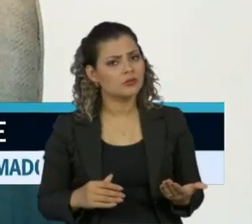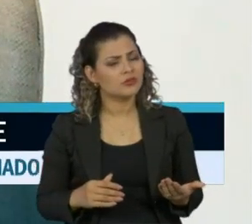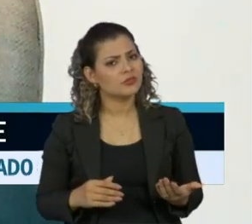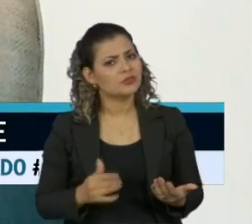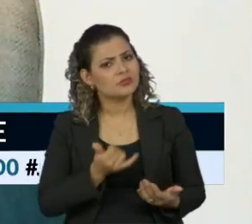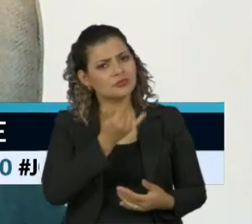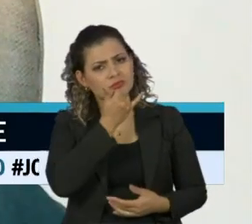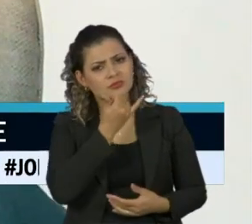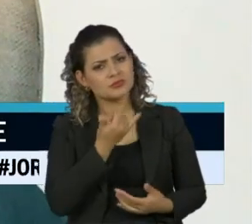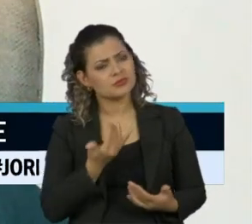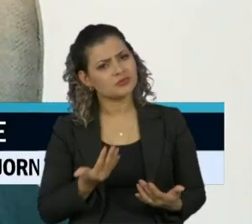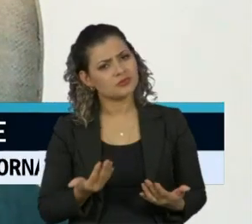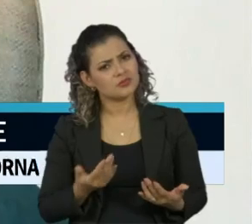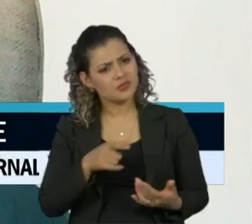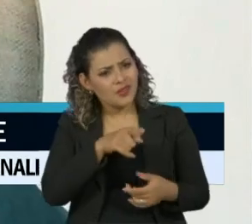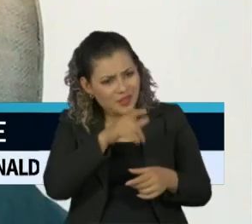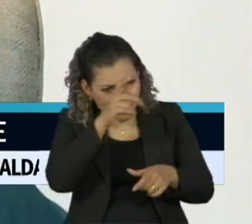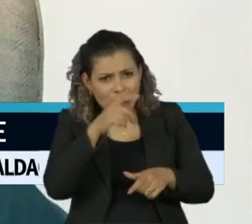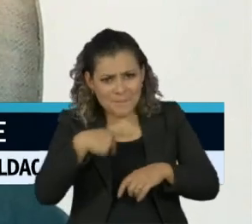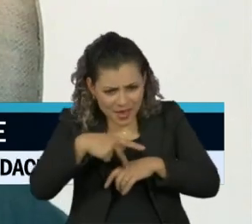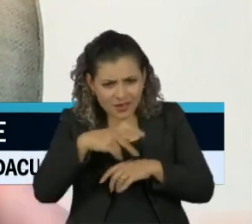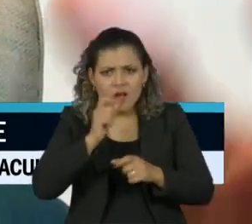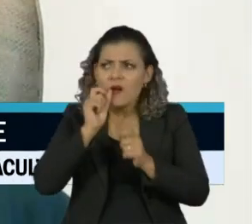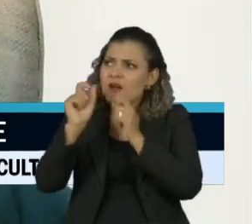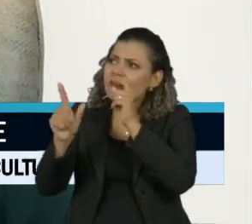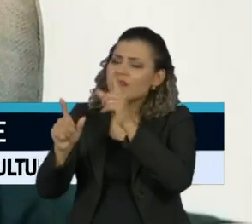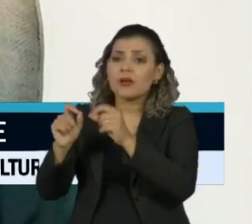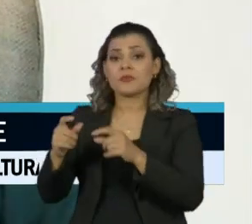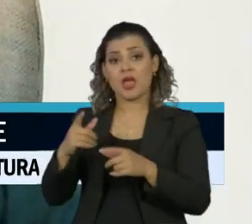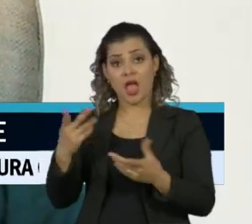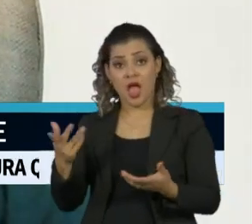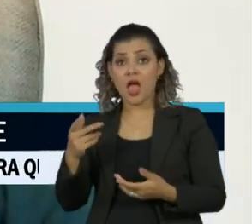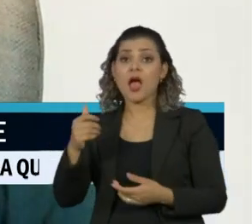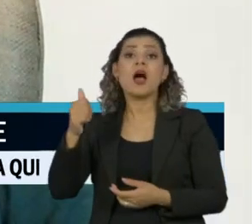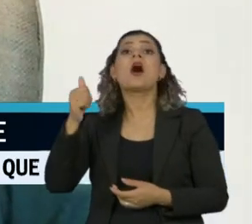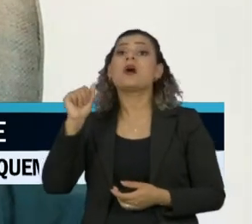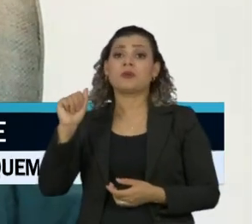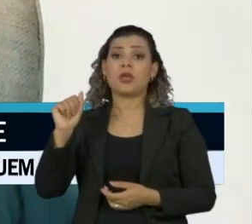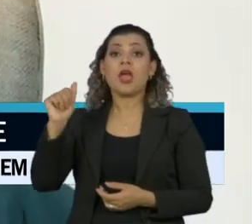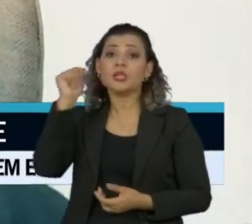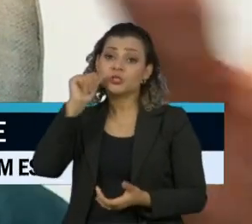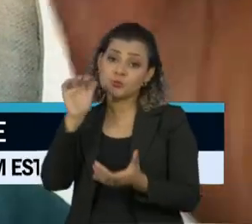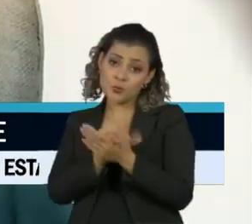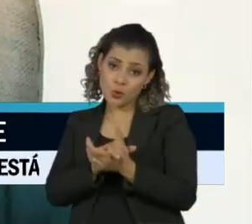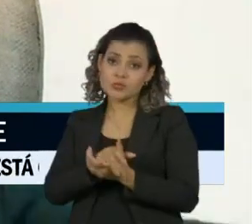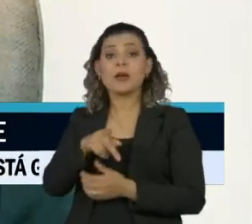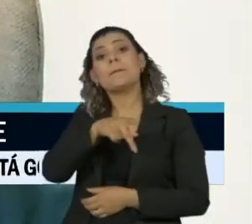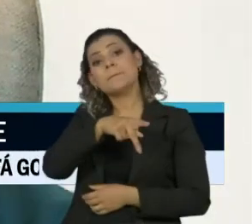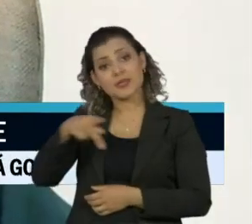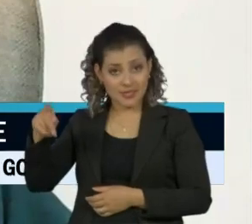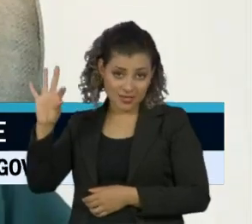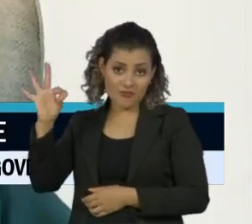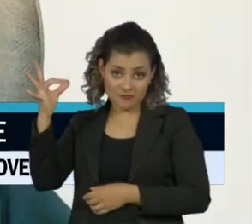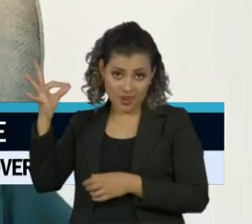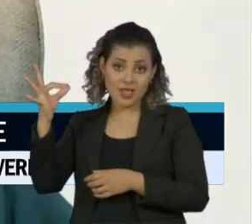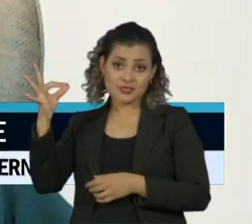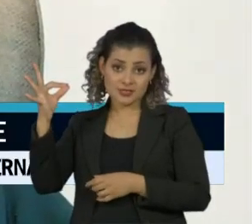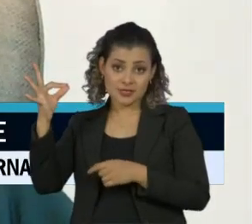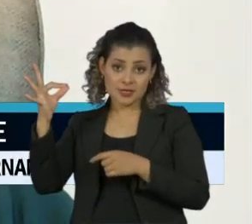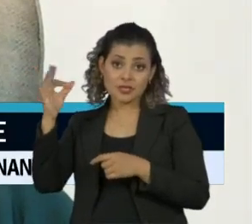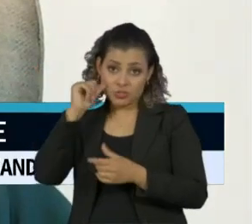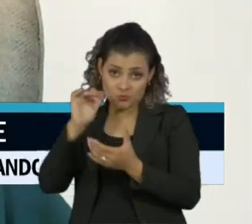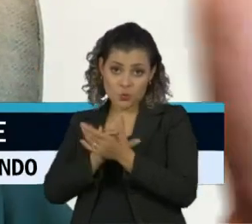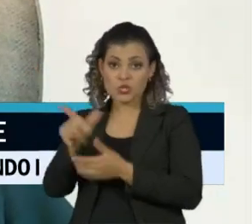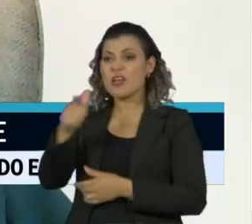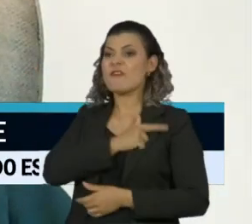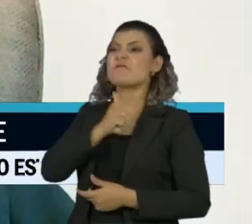faz isso, ofende a mulher do presidente da França, ofende o presidente da França.